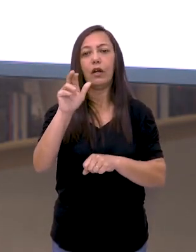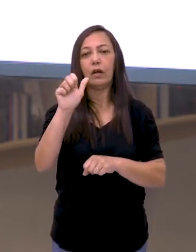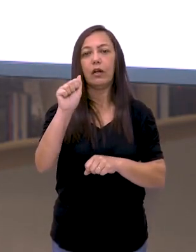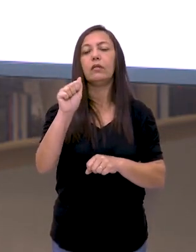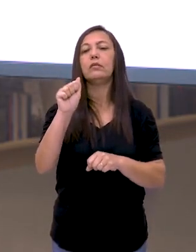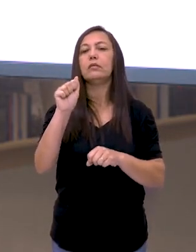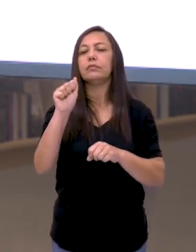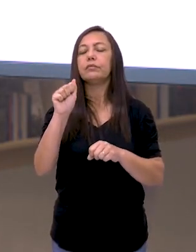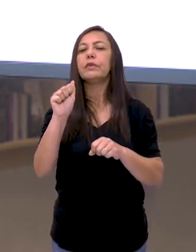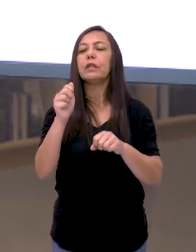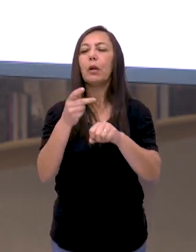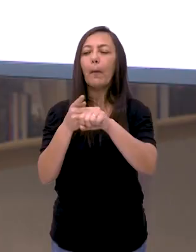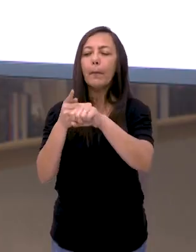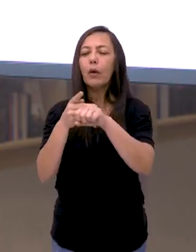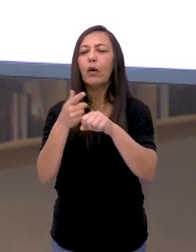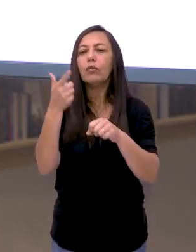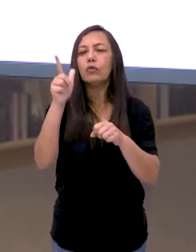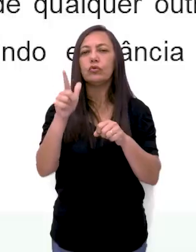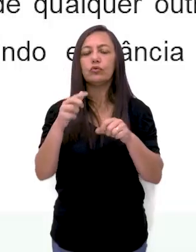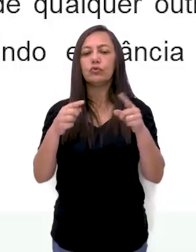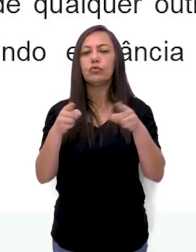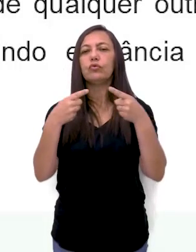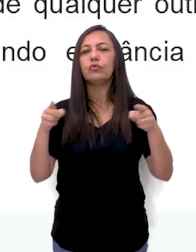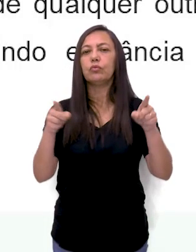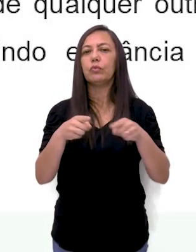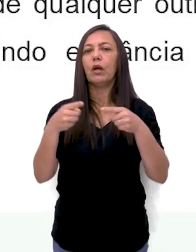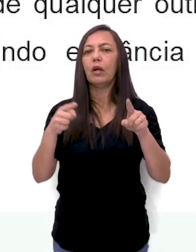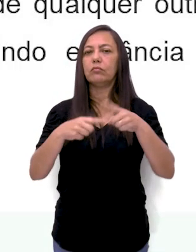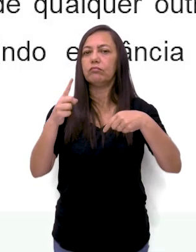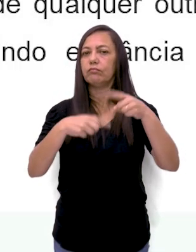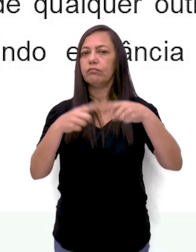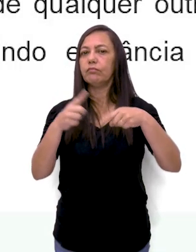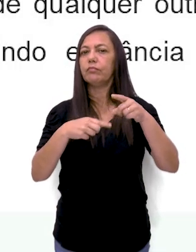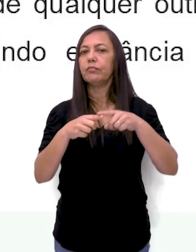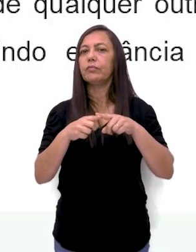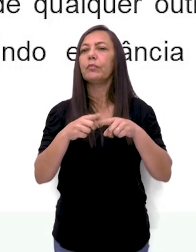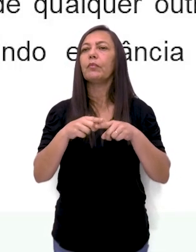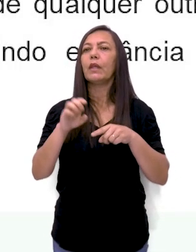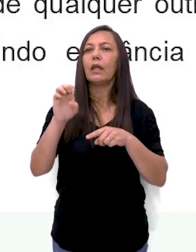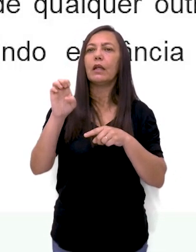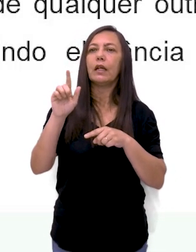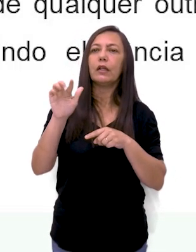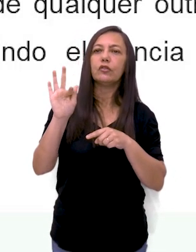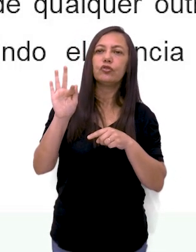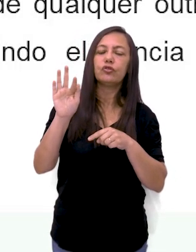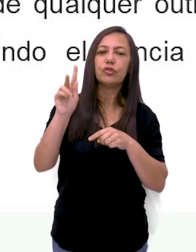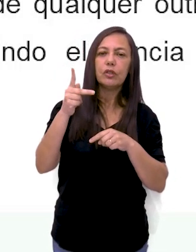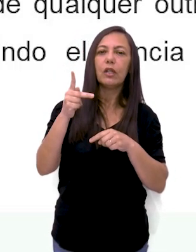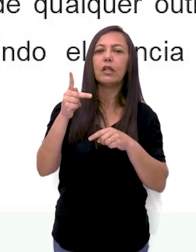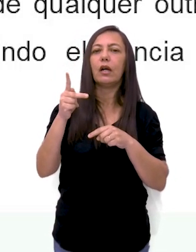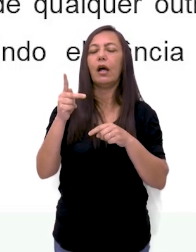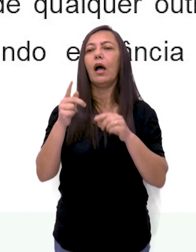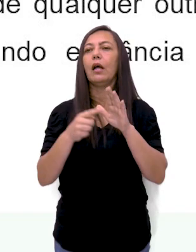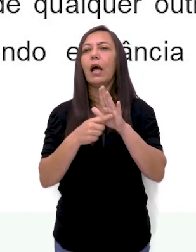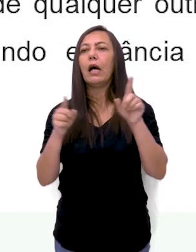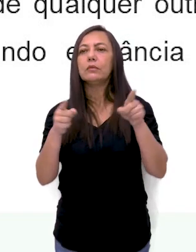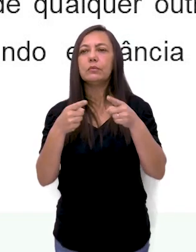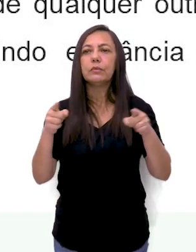buscavam outros instrumentos musicais. A música instrumental passa a ter maior visibilidade adquirindo elegância,